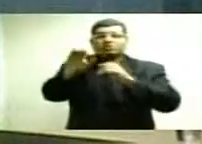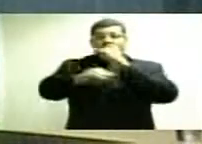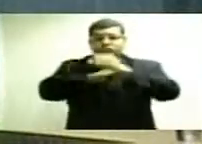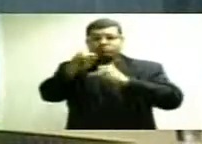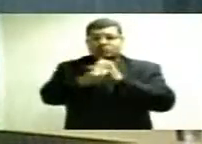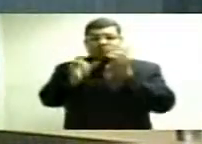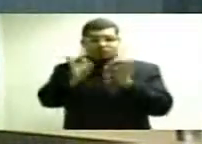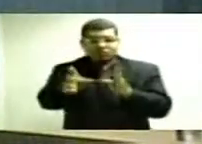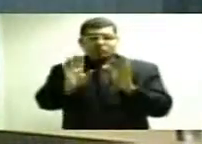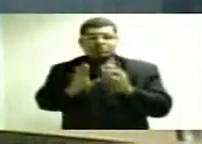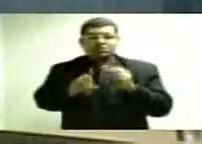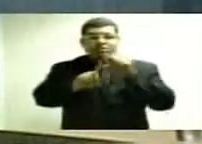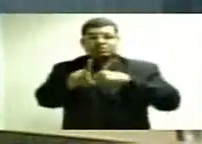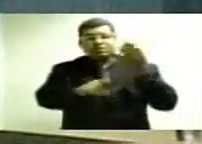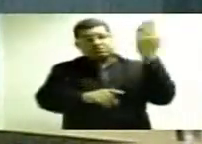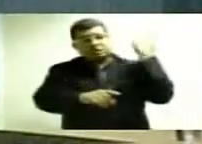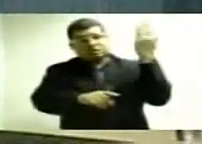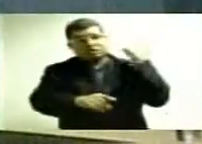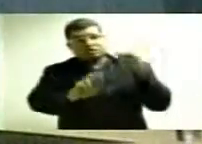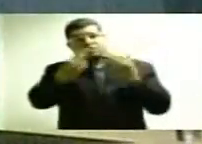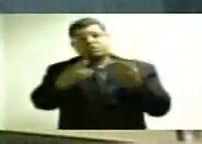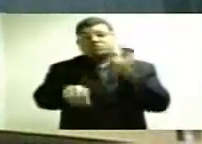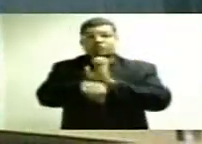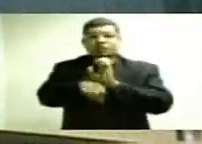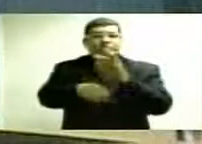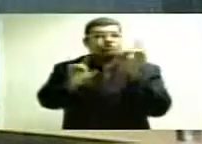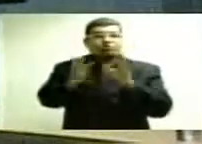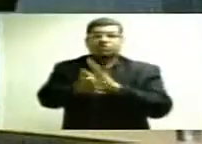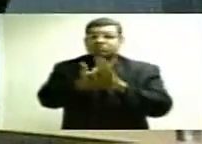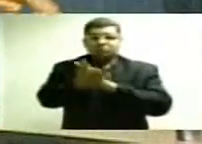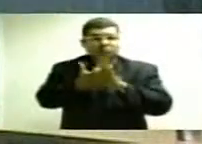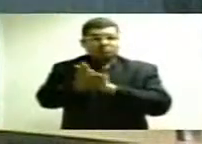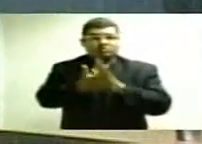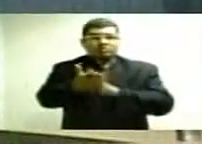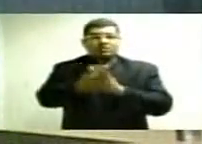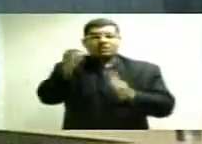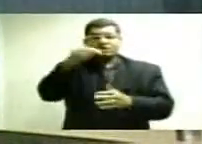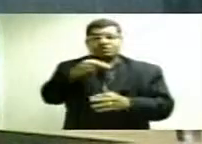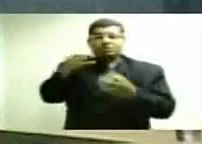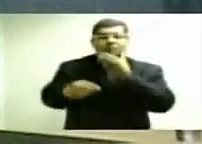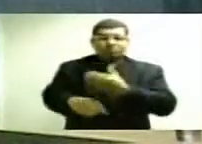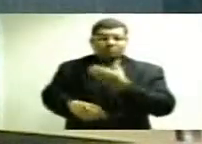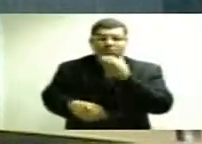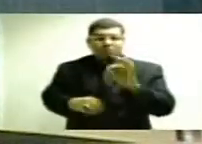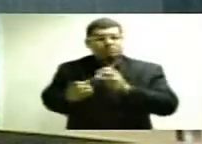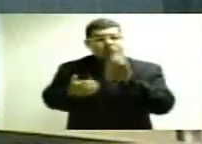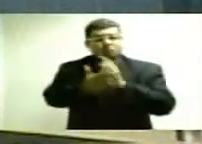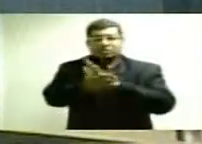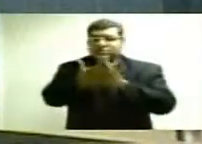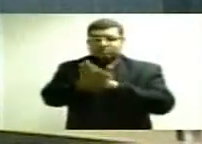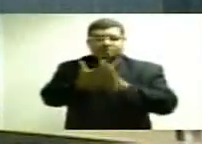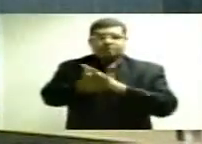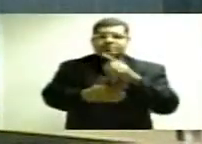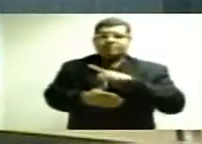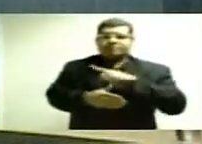compras já no mês passado, ou seja, o Estado não compra mais nada em novembro e em dezembro. O Estado